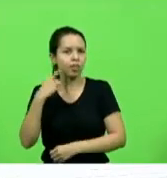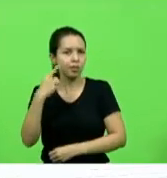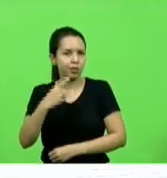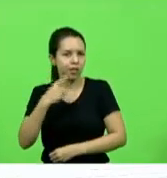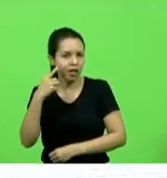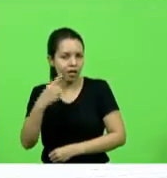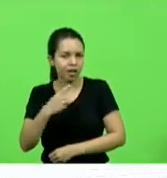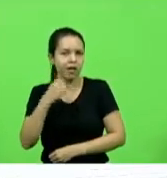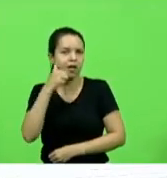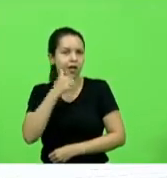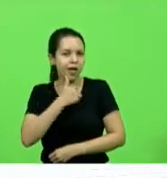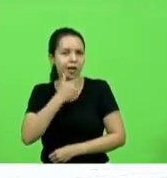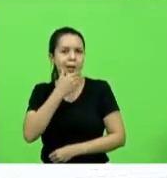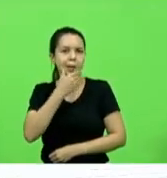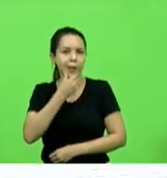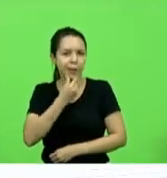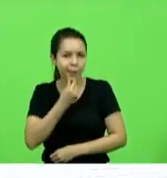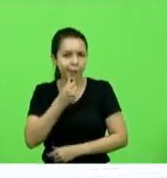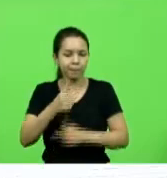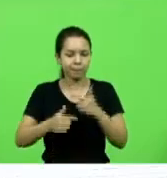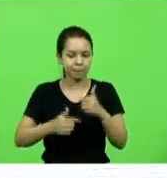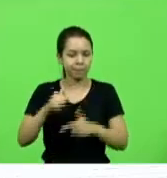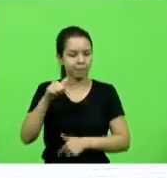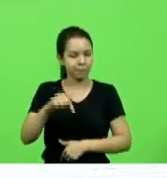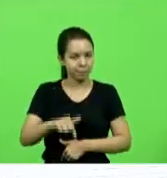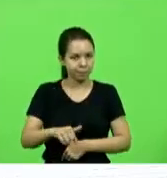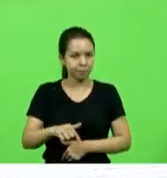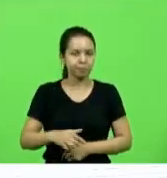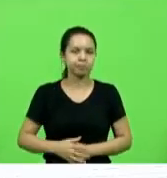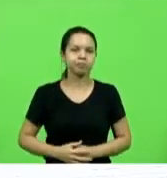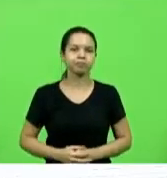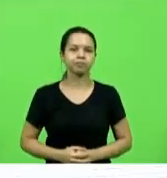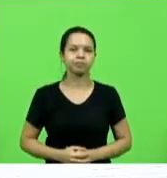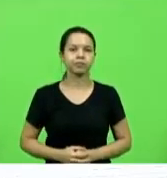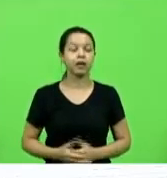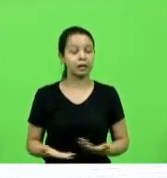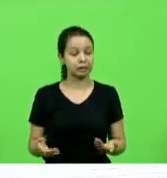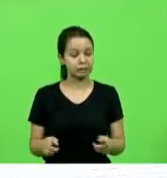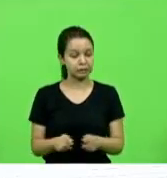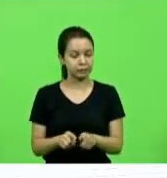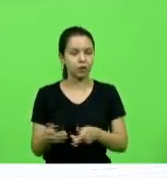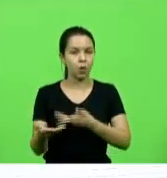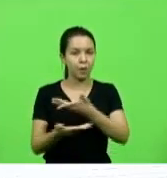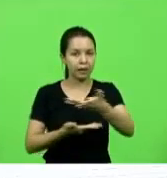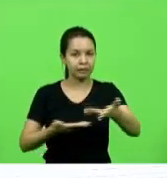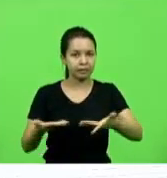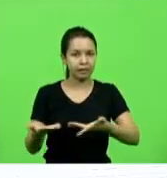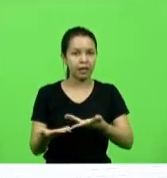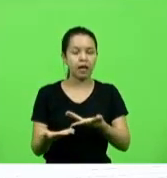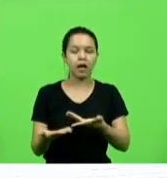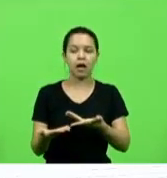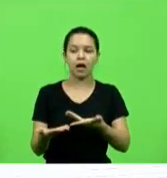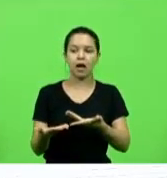então meu desejo de ser muito sucesso e quero aqui compartilhar esse espaço esse momento também com o nobre companheiro